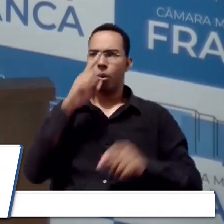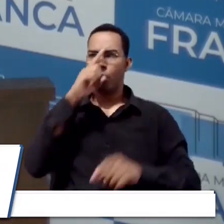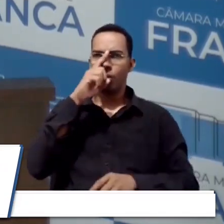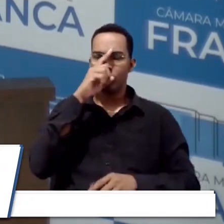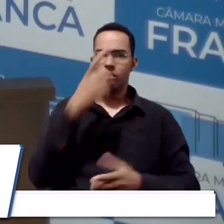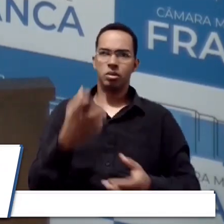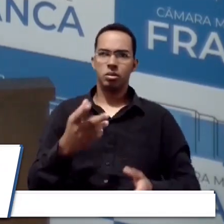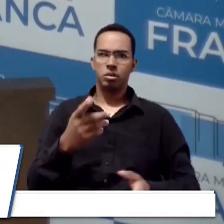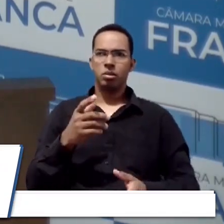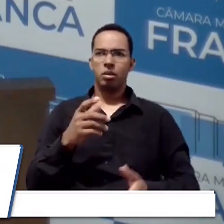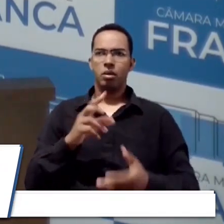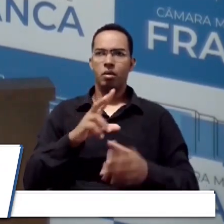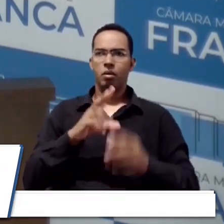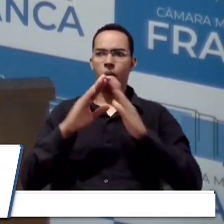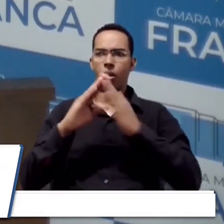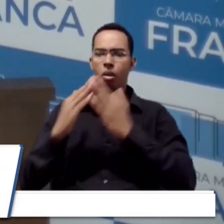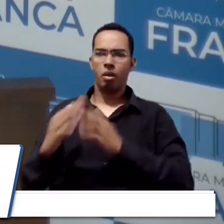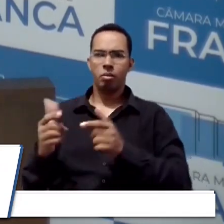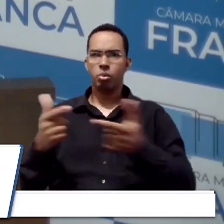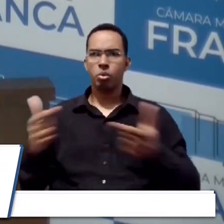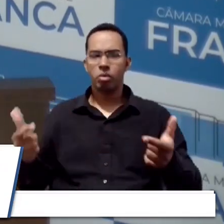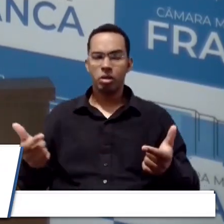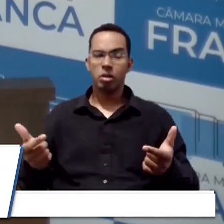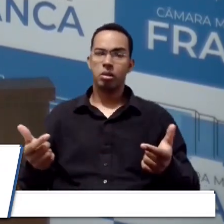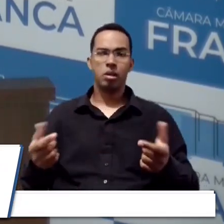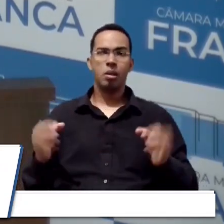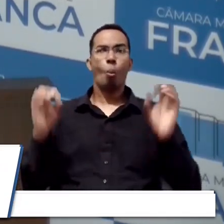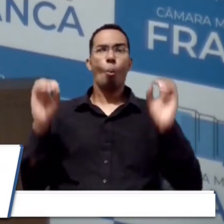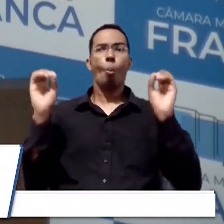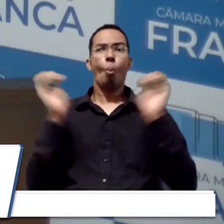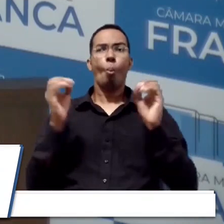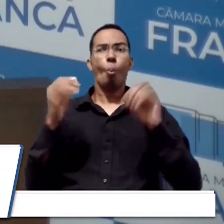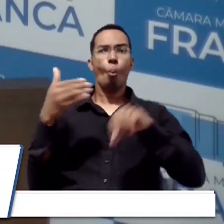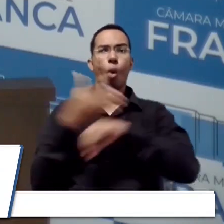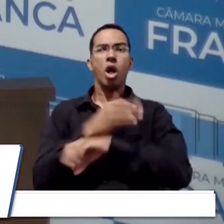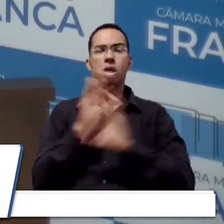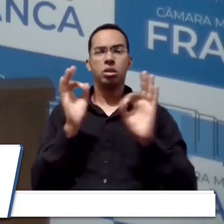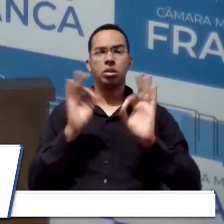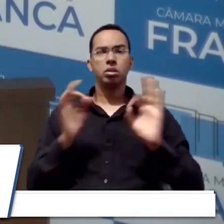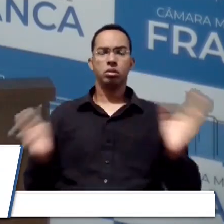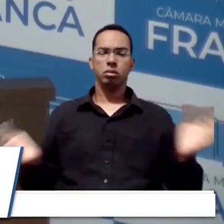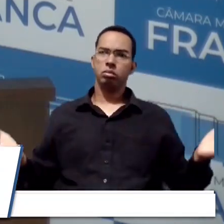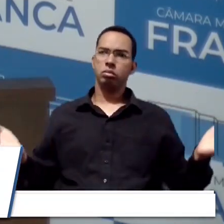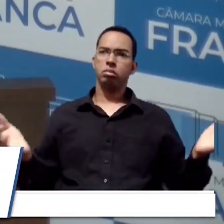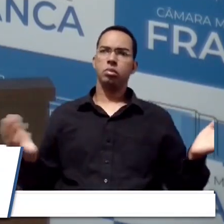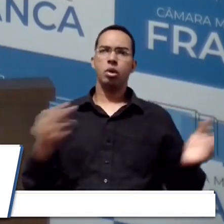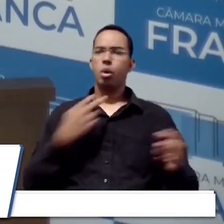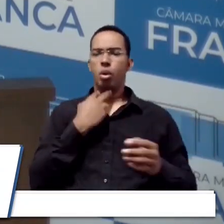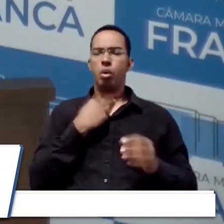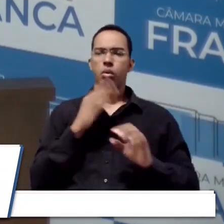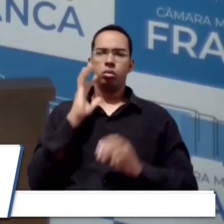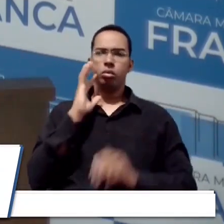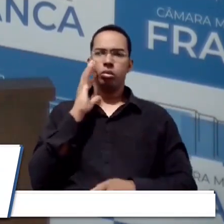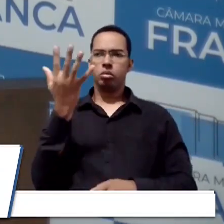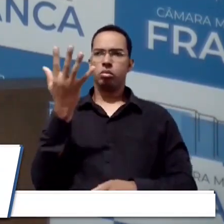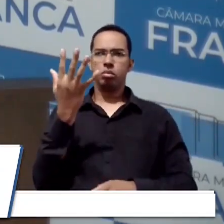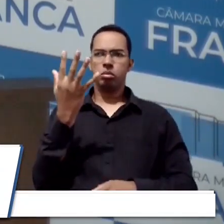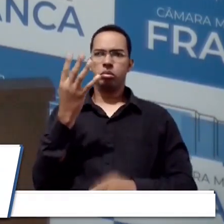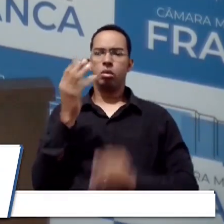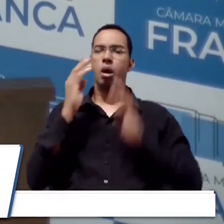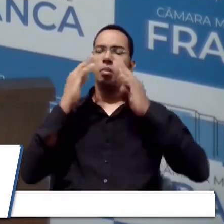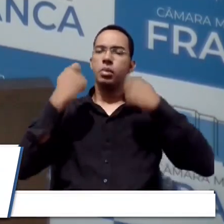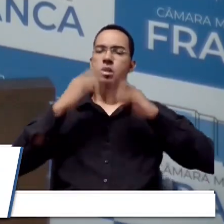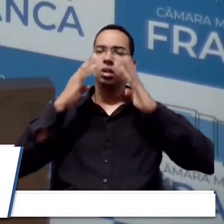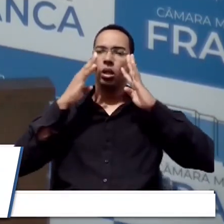se tem gente que vai ser desabrigada. Não foi ninguém, ninguém lá. E isso não pode acontecer. Essa atenção